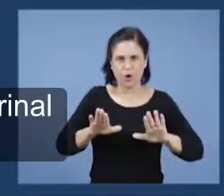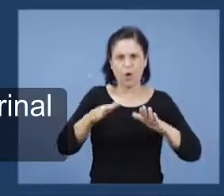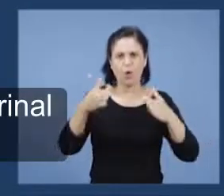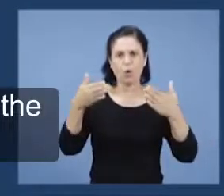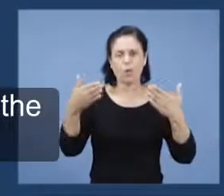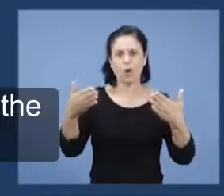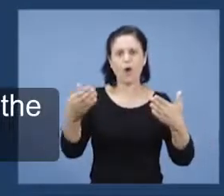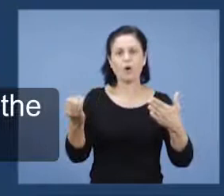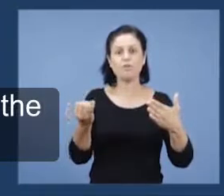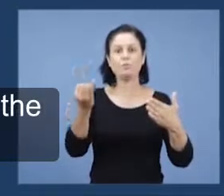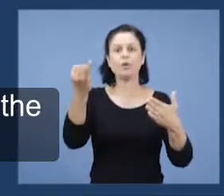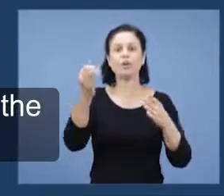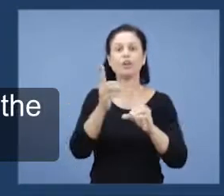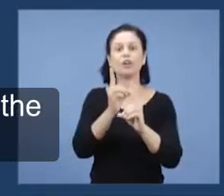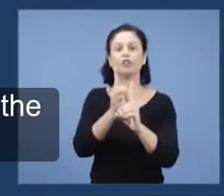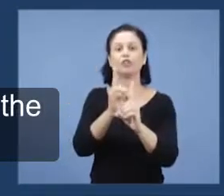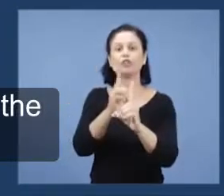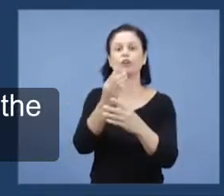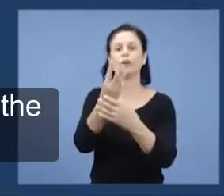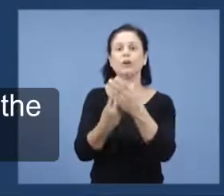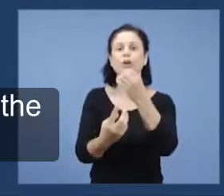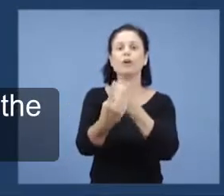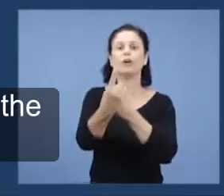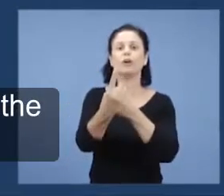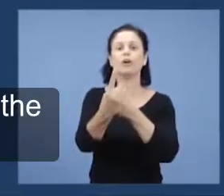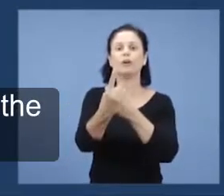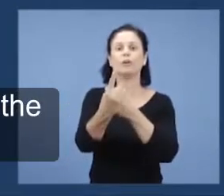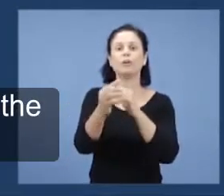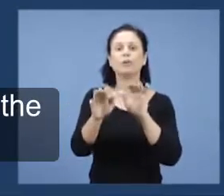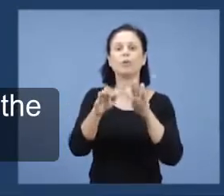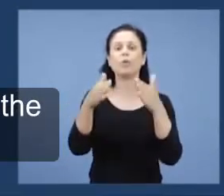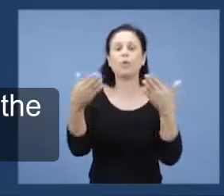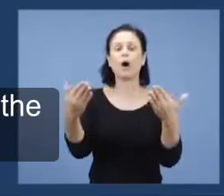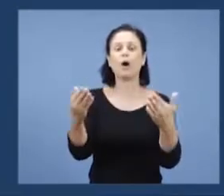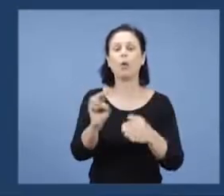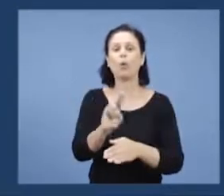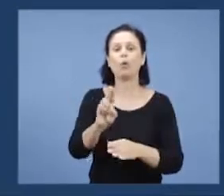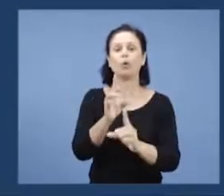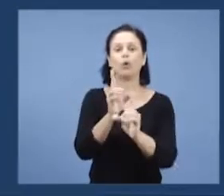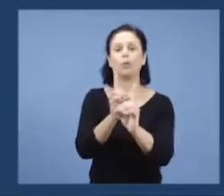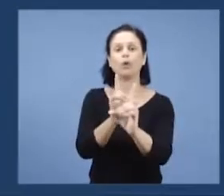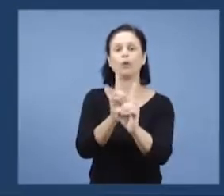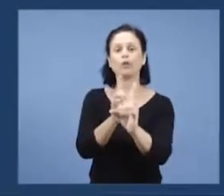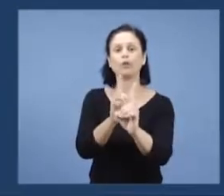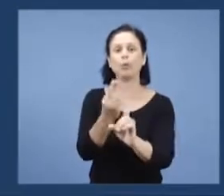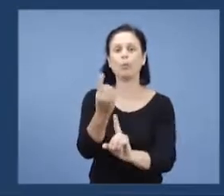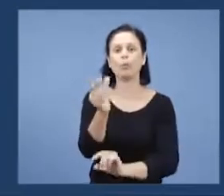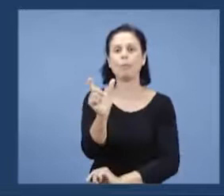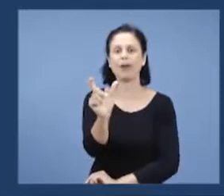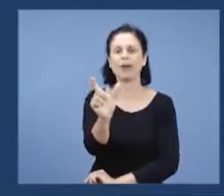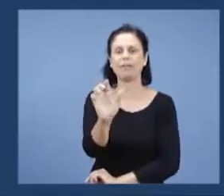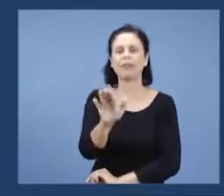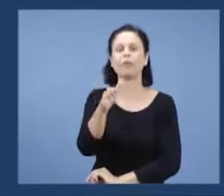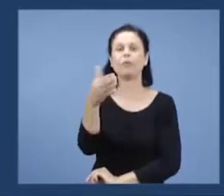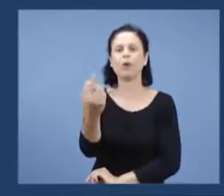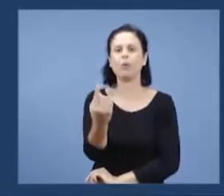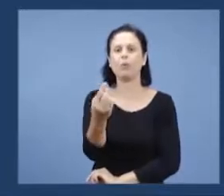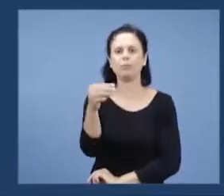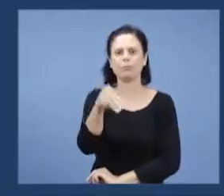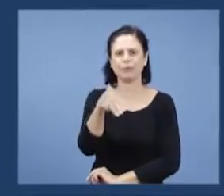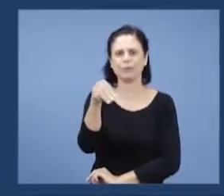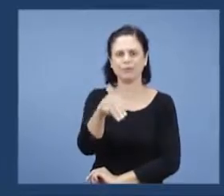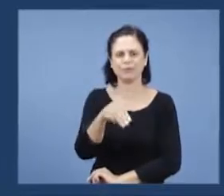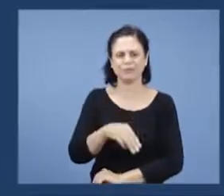doutrinado relacionado à trindade? Cite o nome da doutrina com uma só palavra. Um minuto.